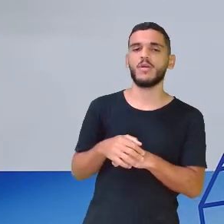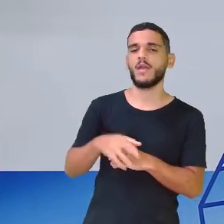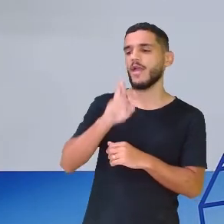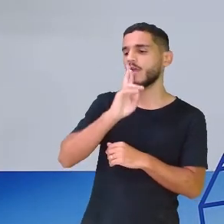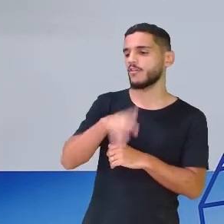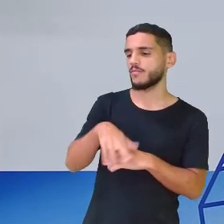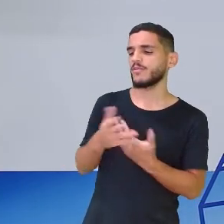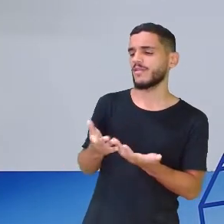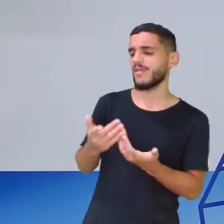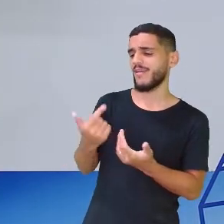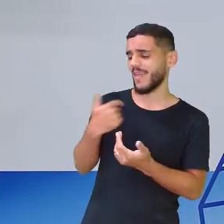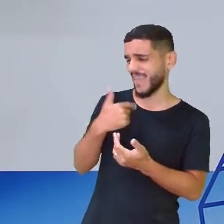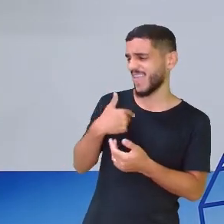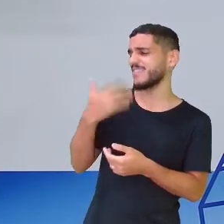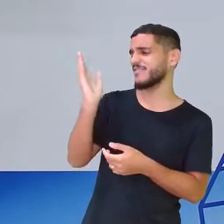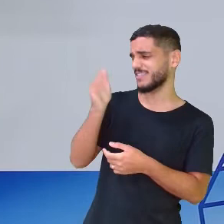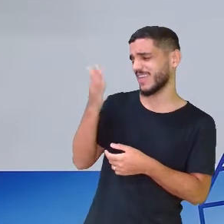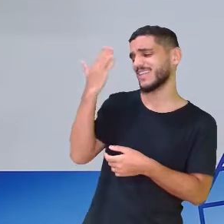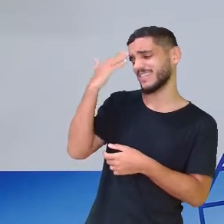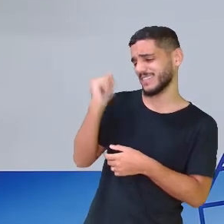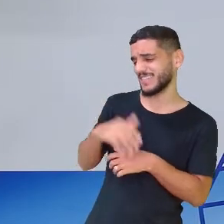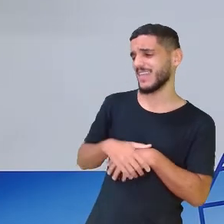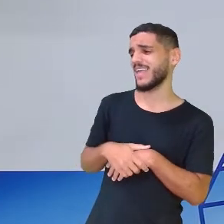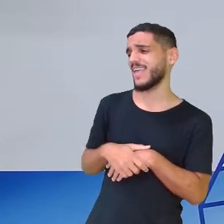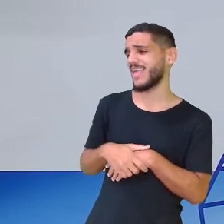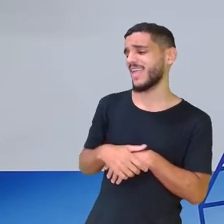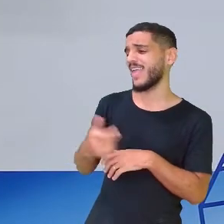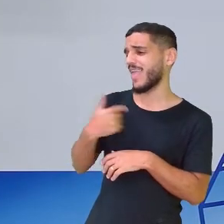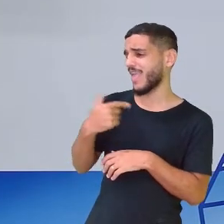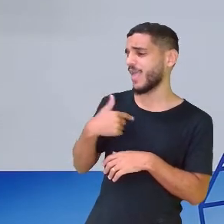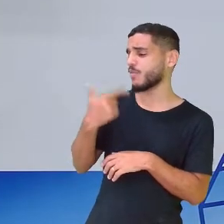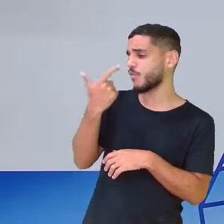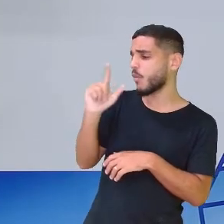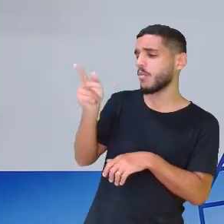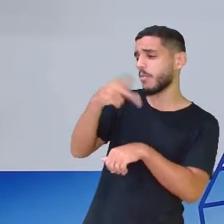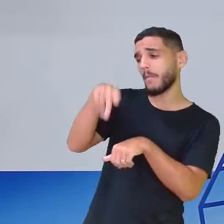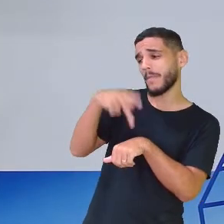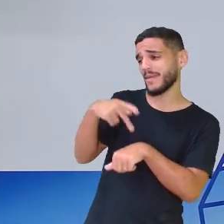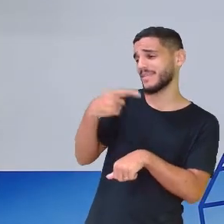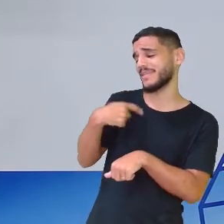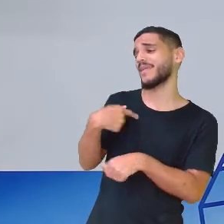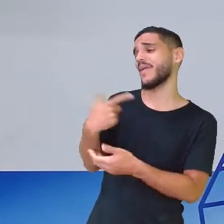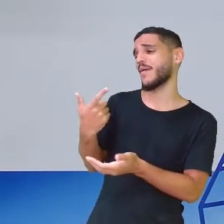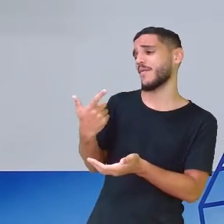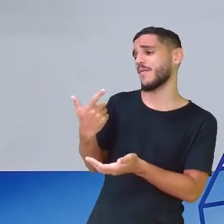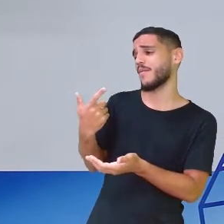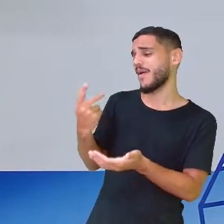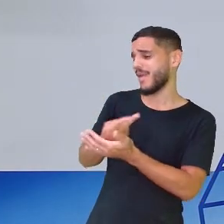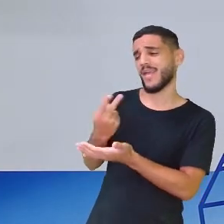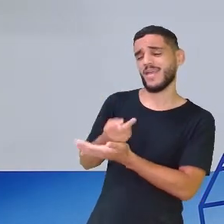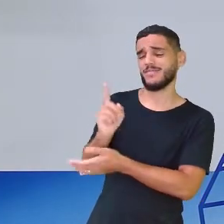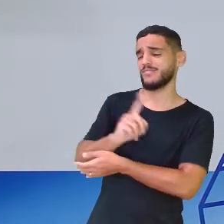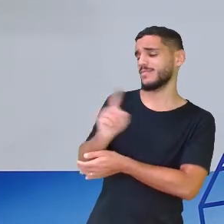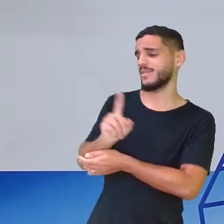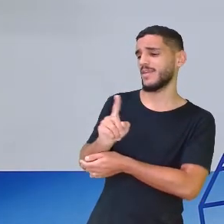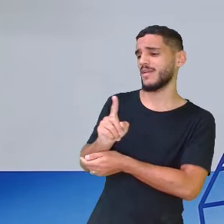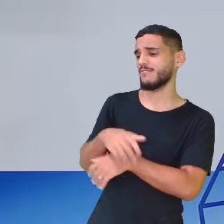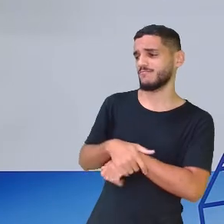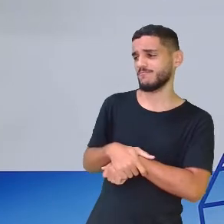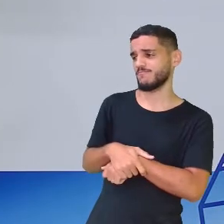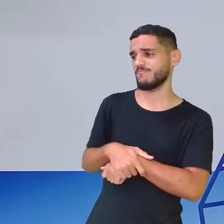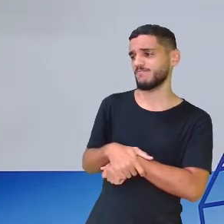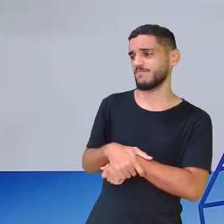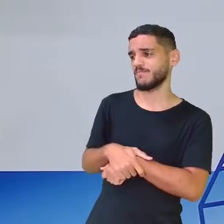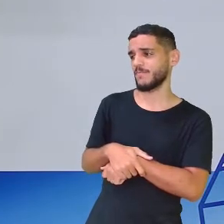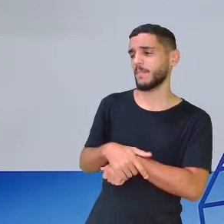suspeito. Pois digo, digo e repito. Nesta mata há um tipo